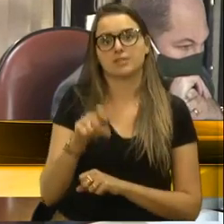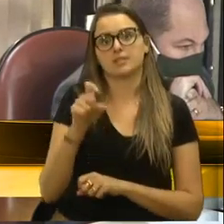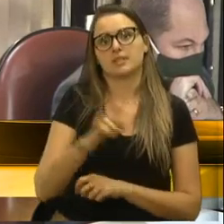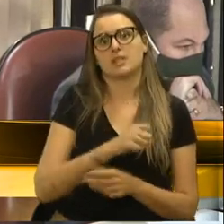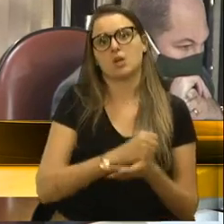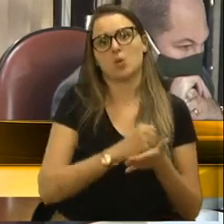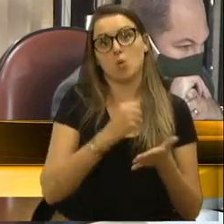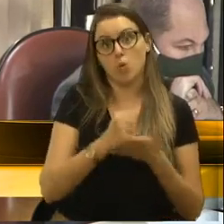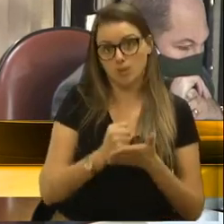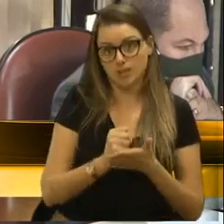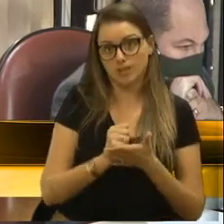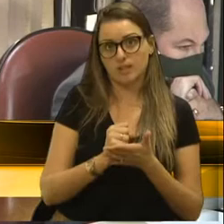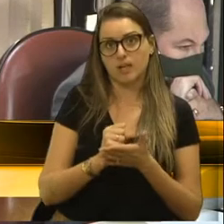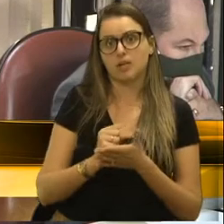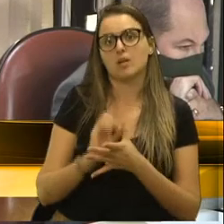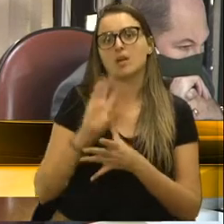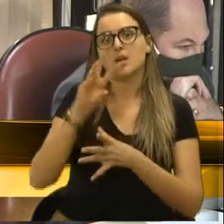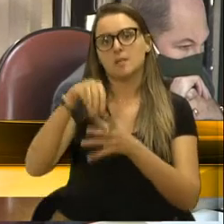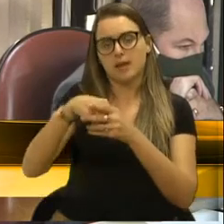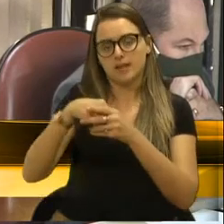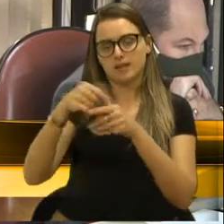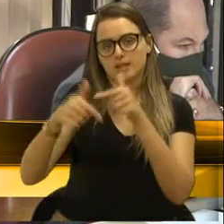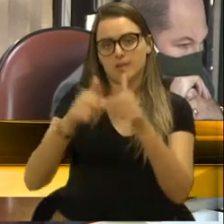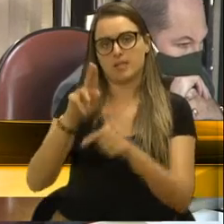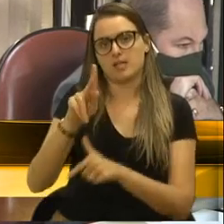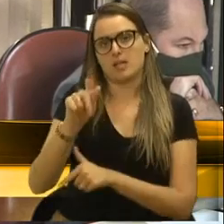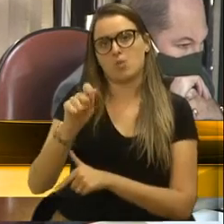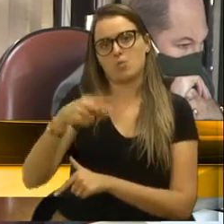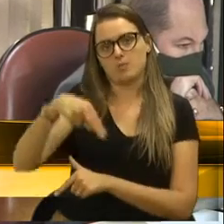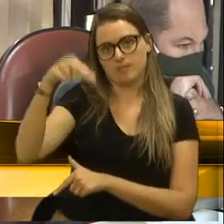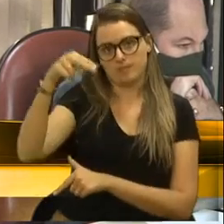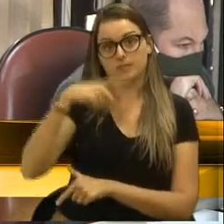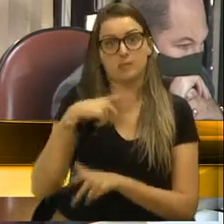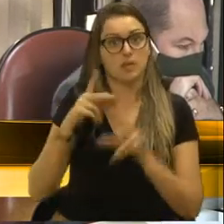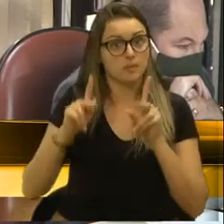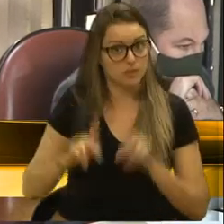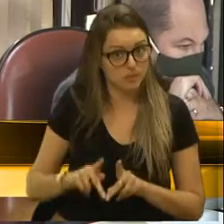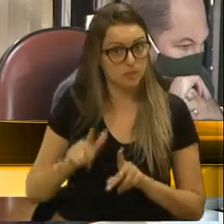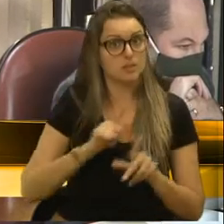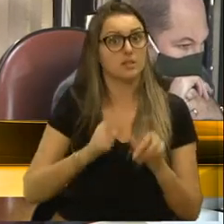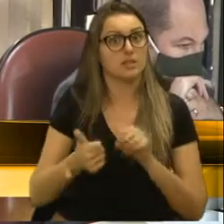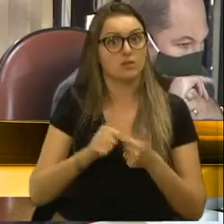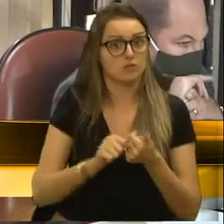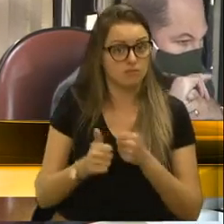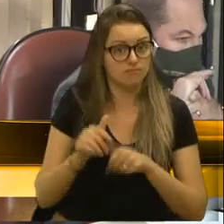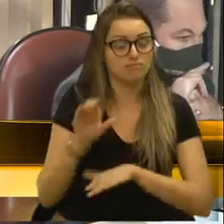atuando na UPA Zona Norte. A gente tem pessoas que foram qualificadas,